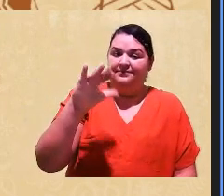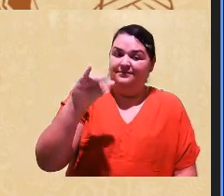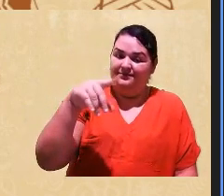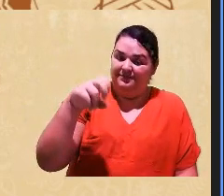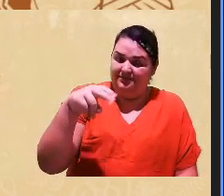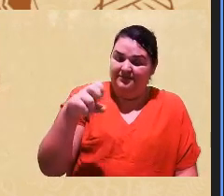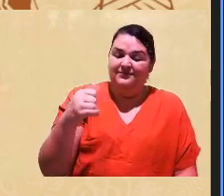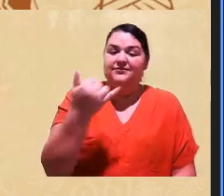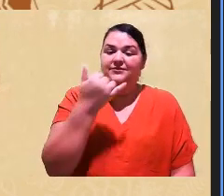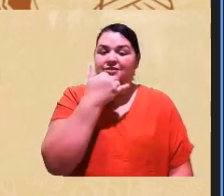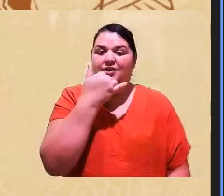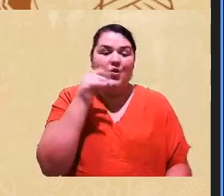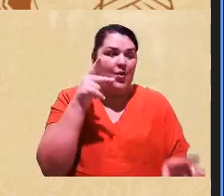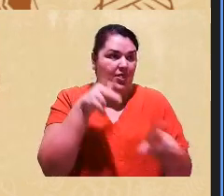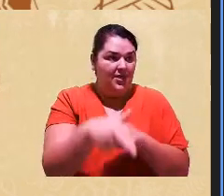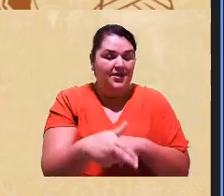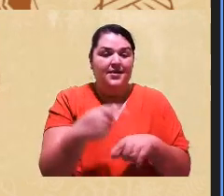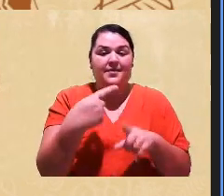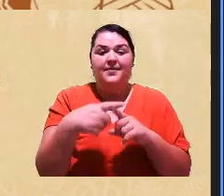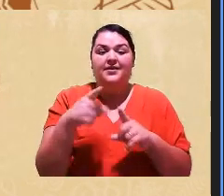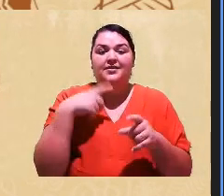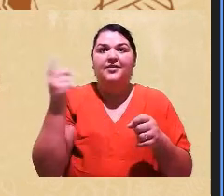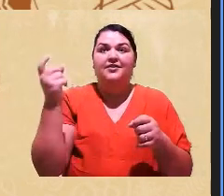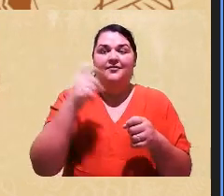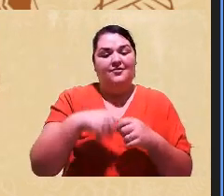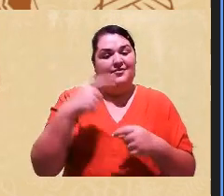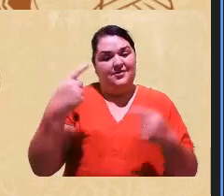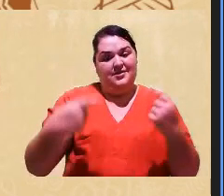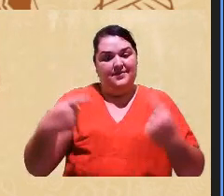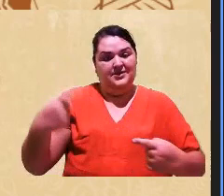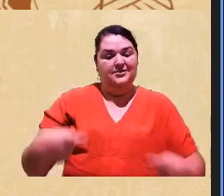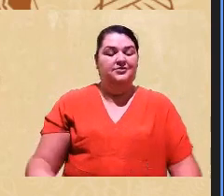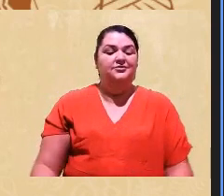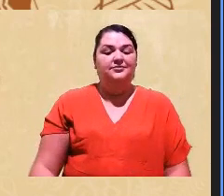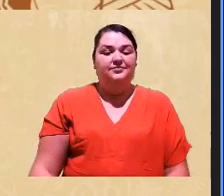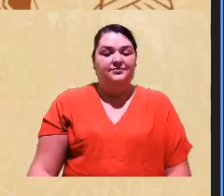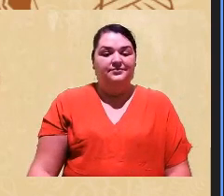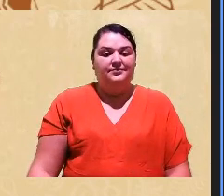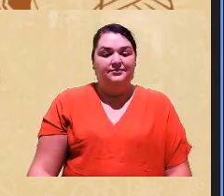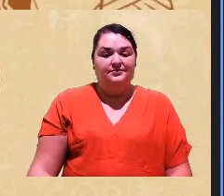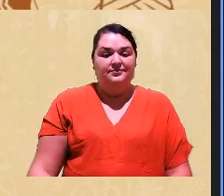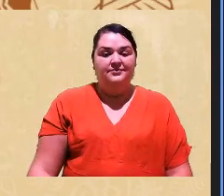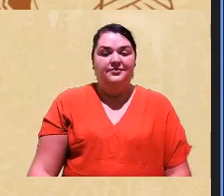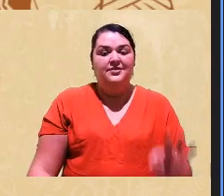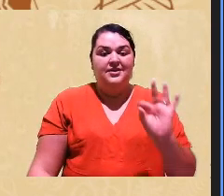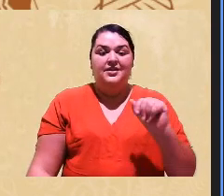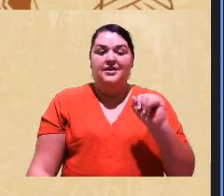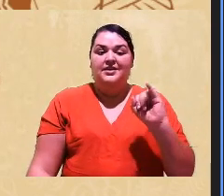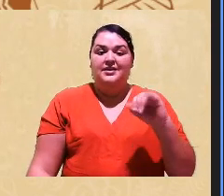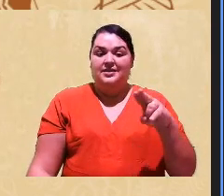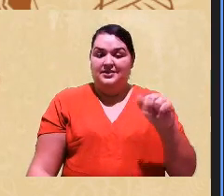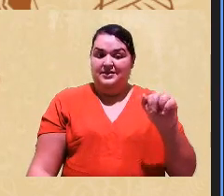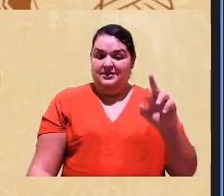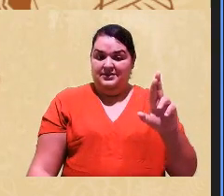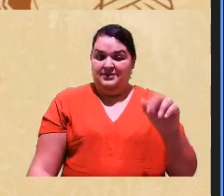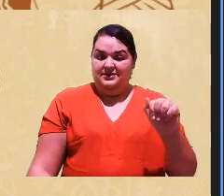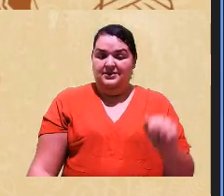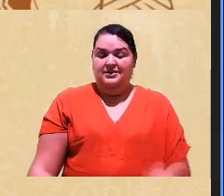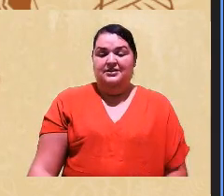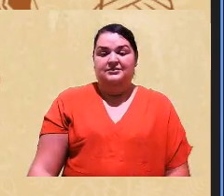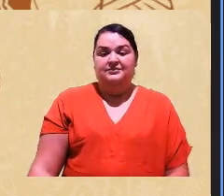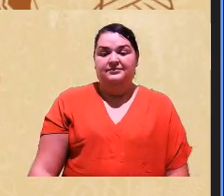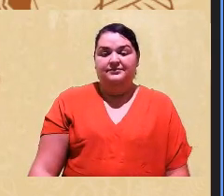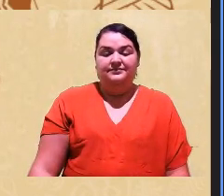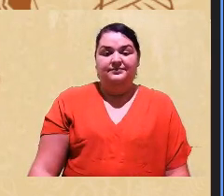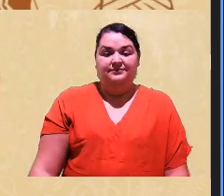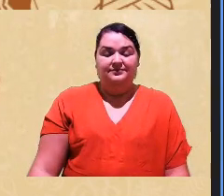cortada, mas a gente volta no debate. Por favor, Itainara Turchá, a palavra é com você.